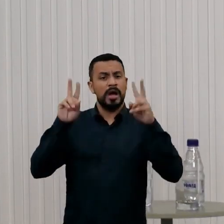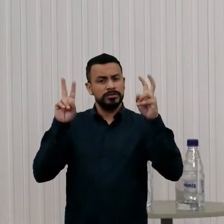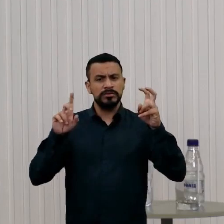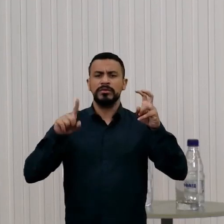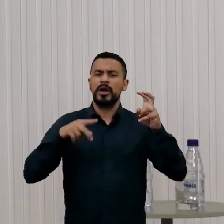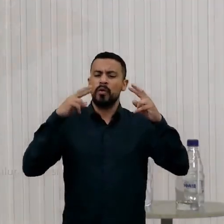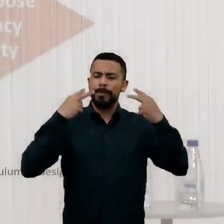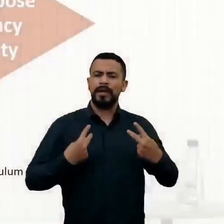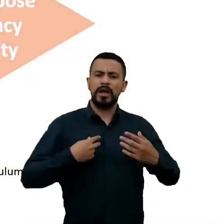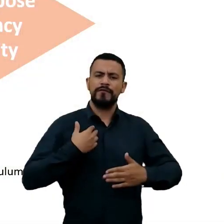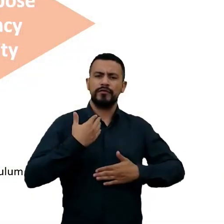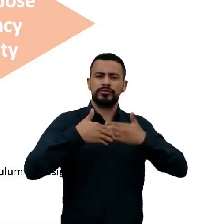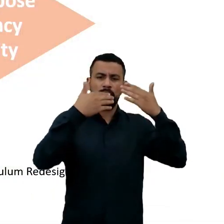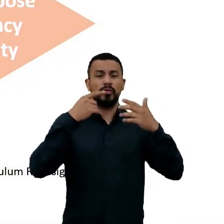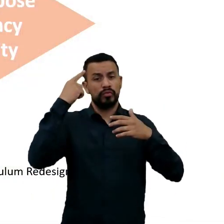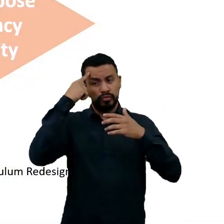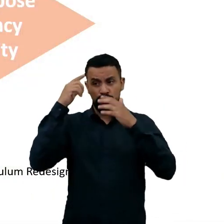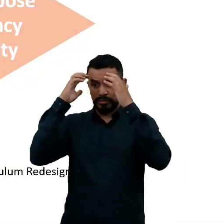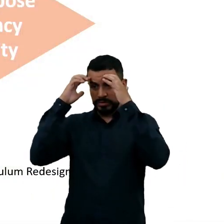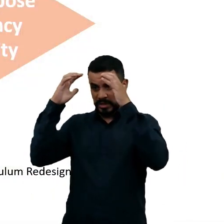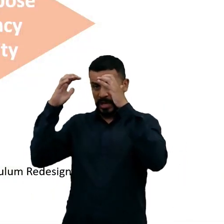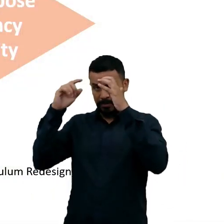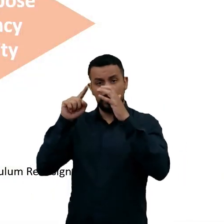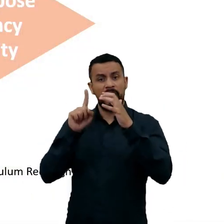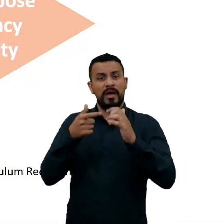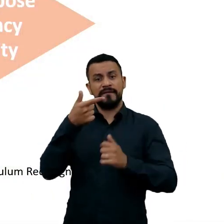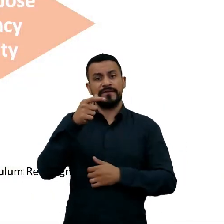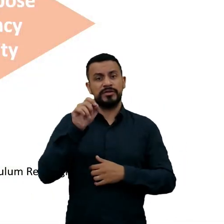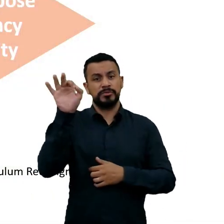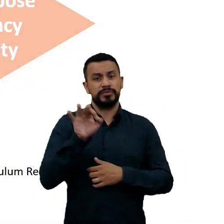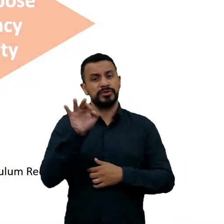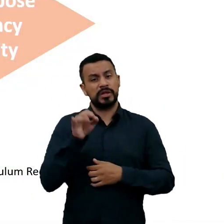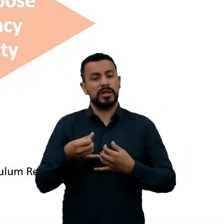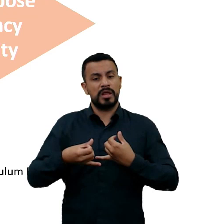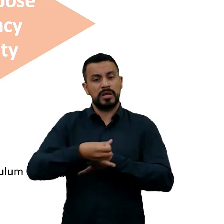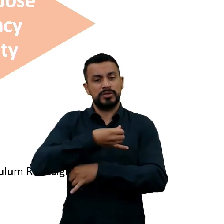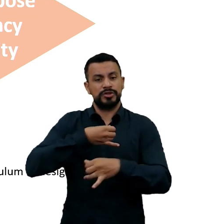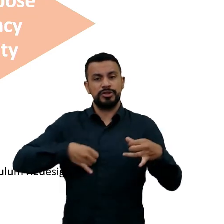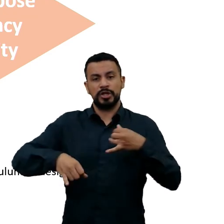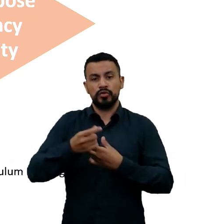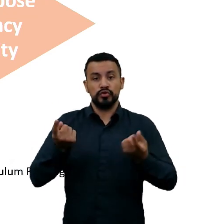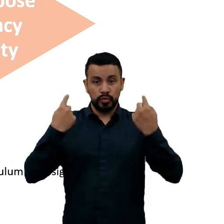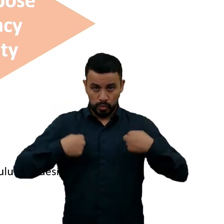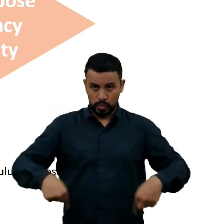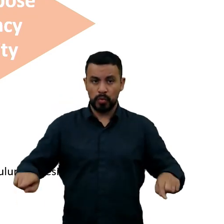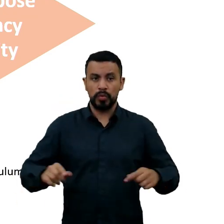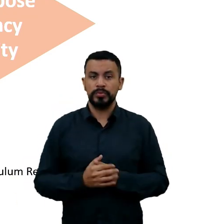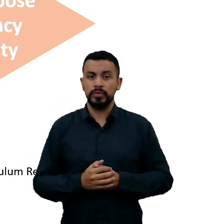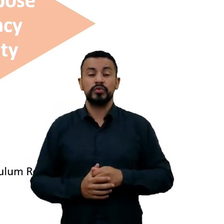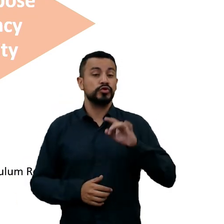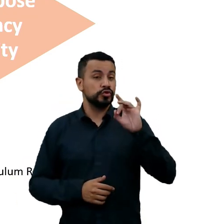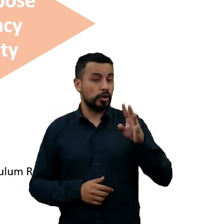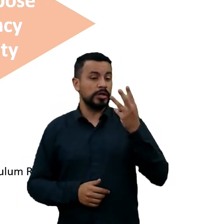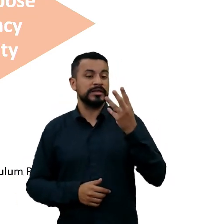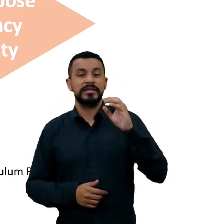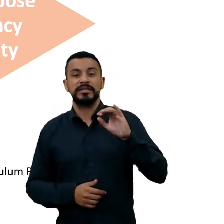Simplesmente, os nossos cérebros representam 20% da energia que o nosso corpo consome e apenas 30% da massa